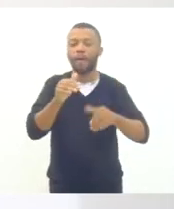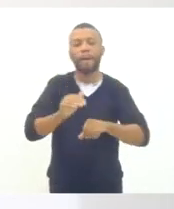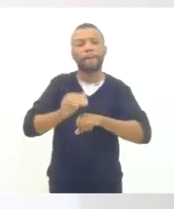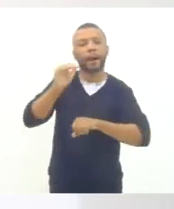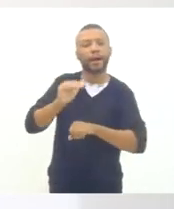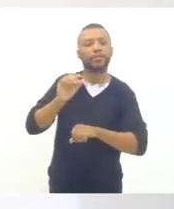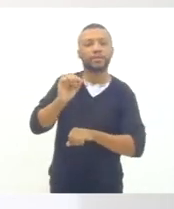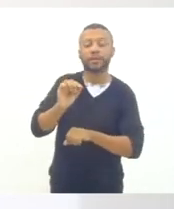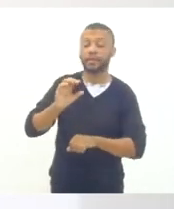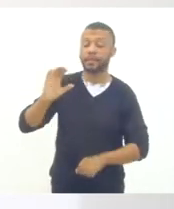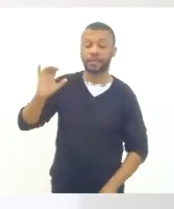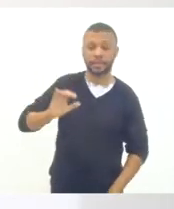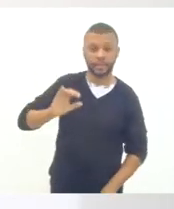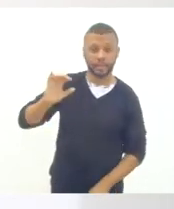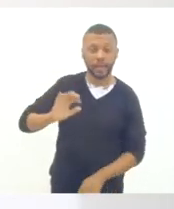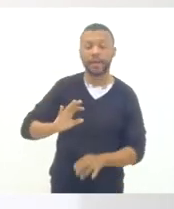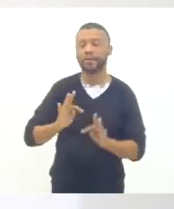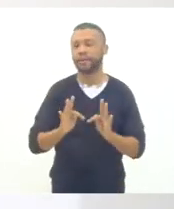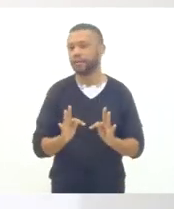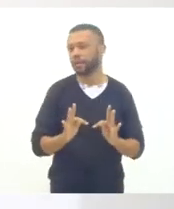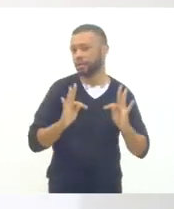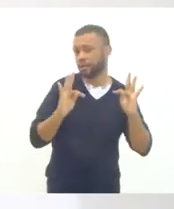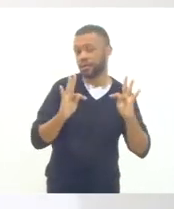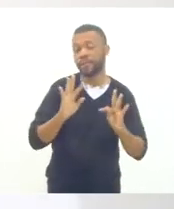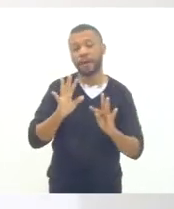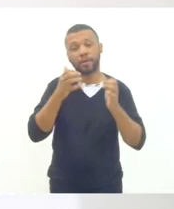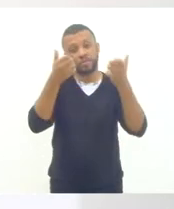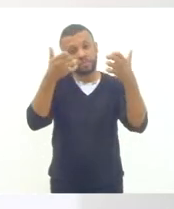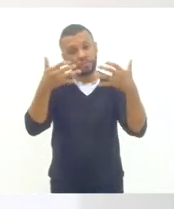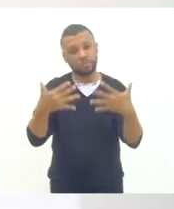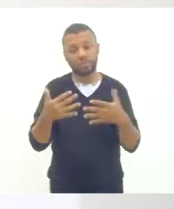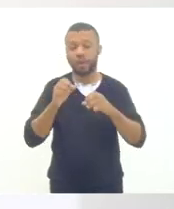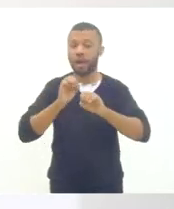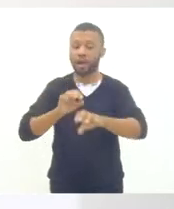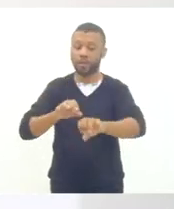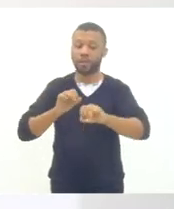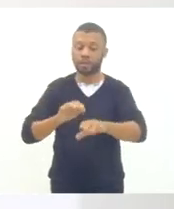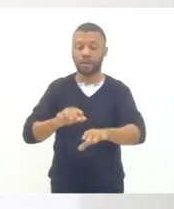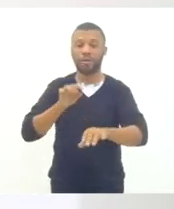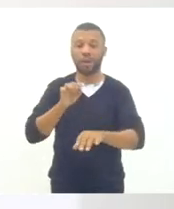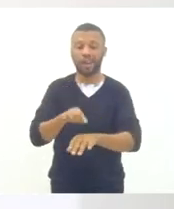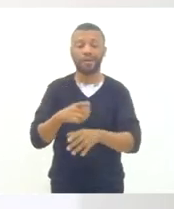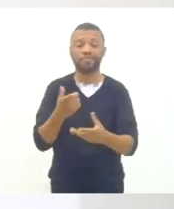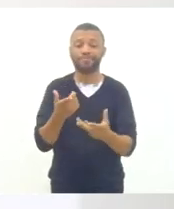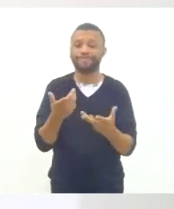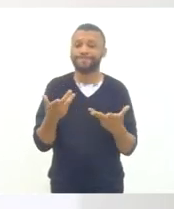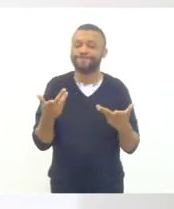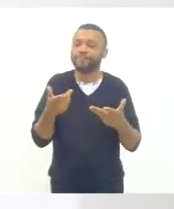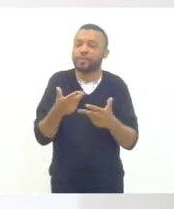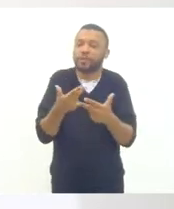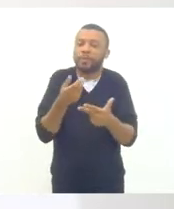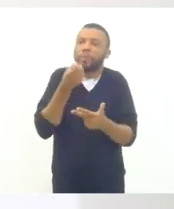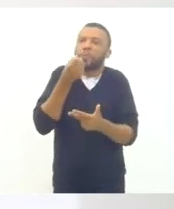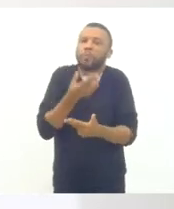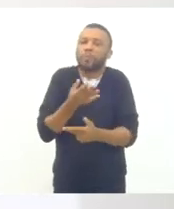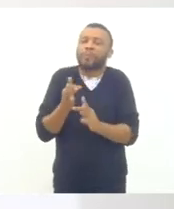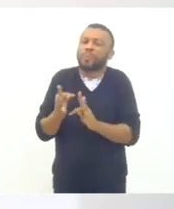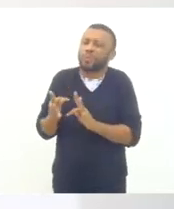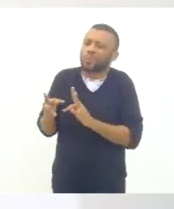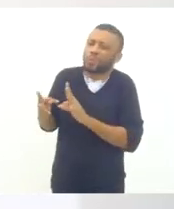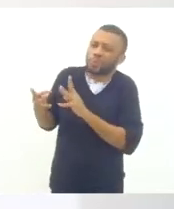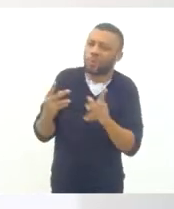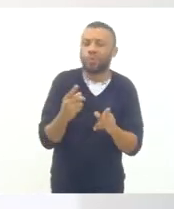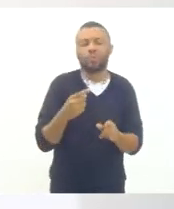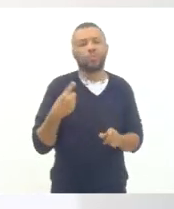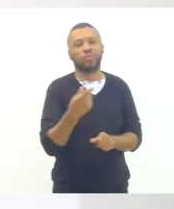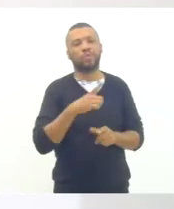mas eu quero dizer que a educação é um bem maior para todos. E eu tenho muito orgulho de falar